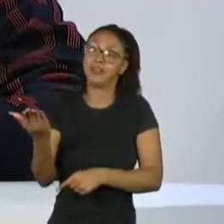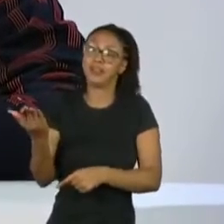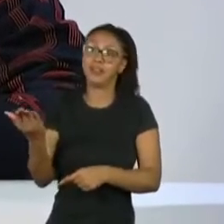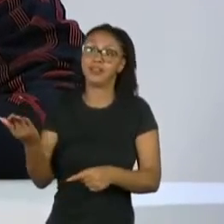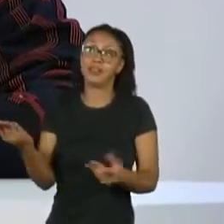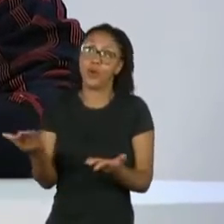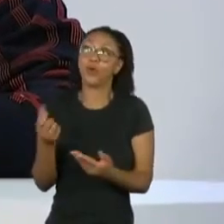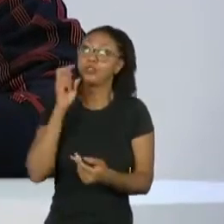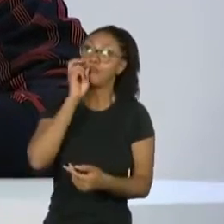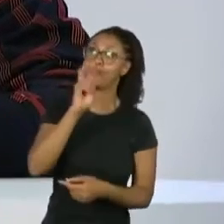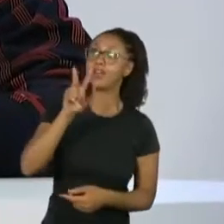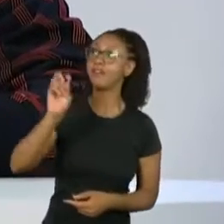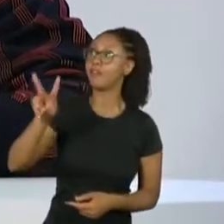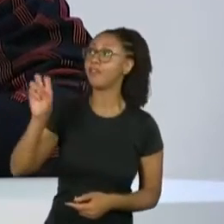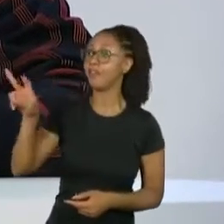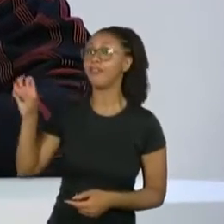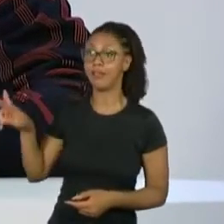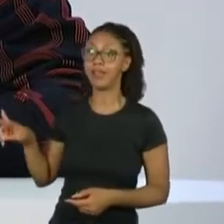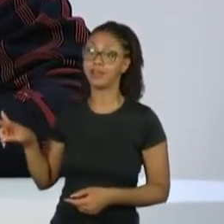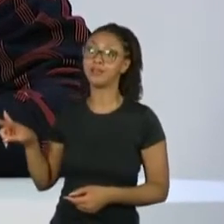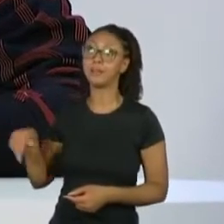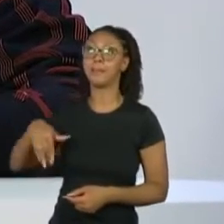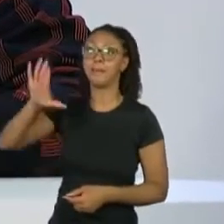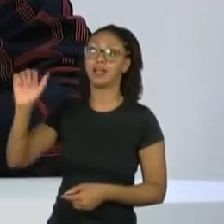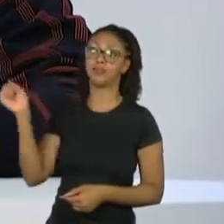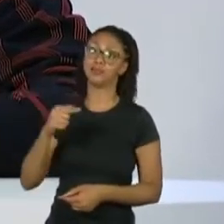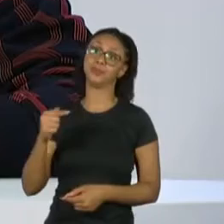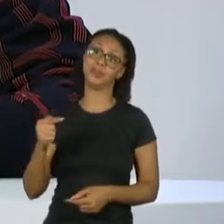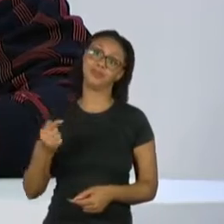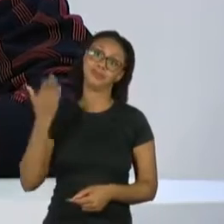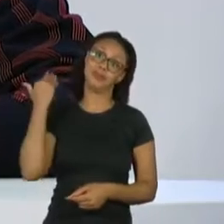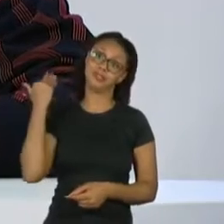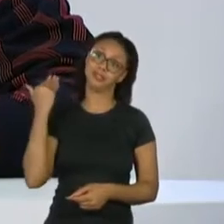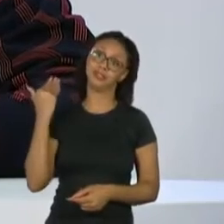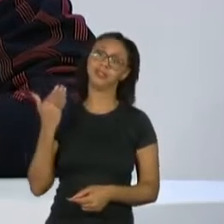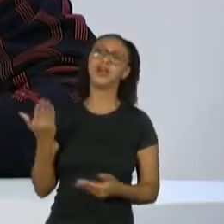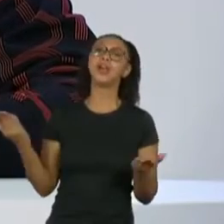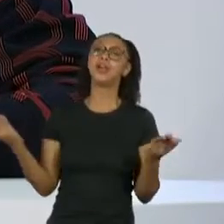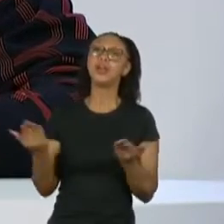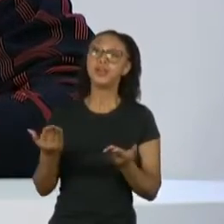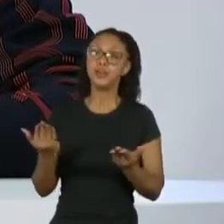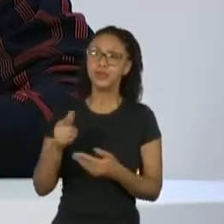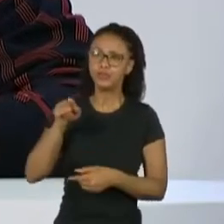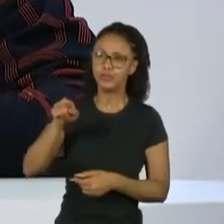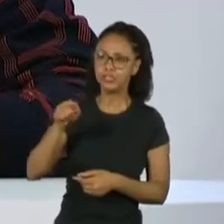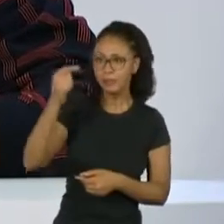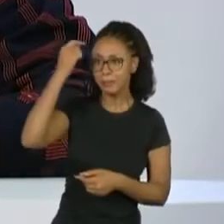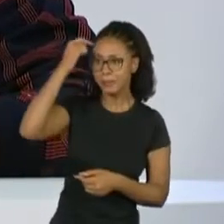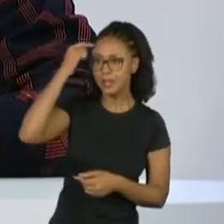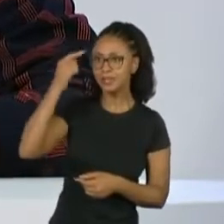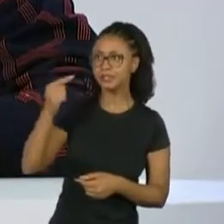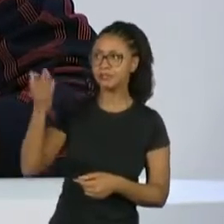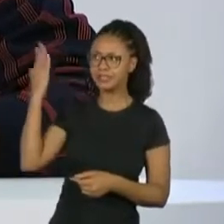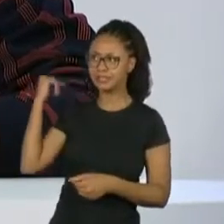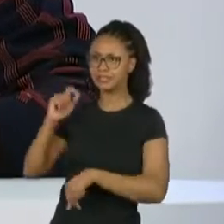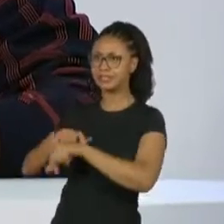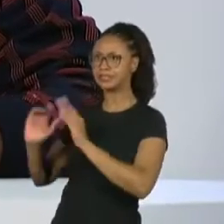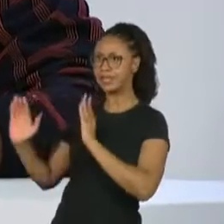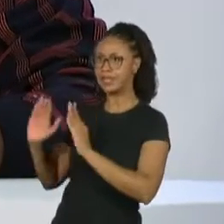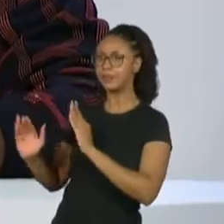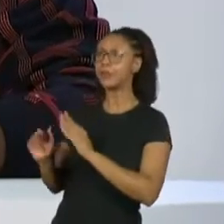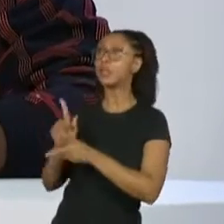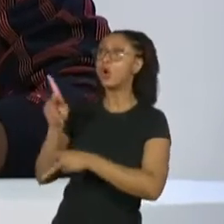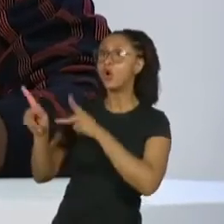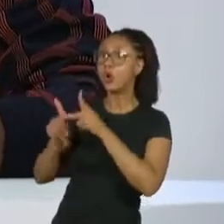essas pessoas do que naquela época e se a resposta pra você, naquele momento que você fez, foi boa do